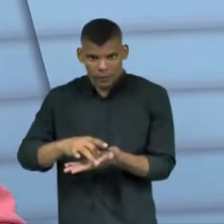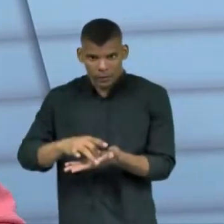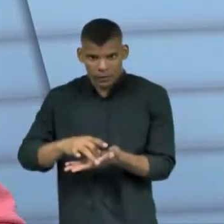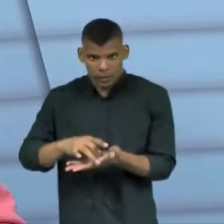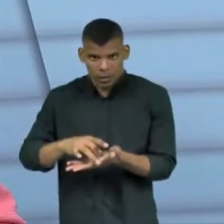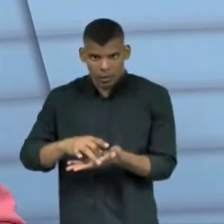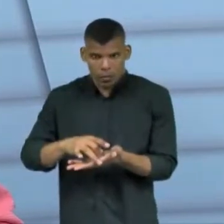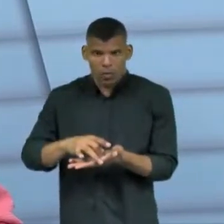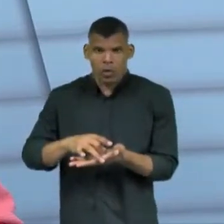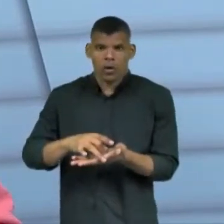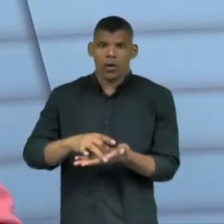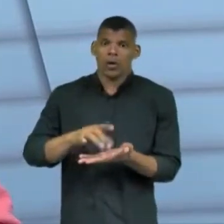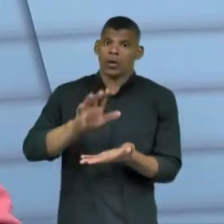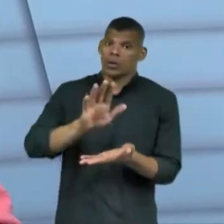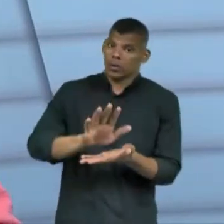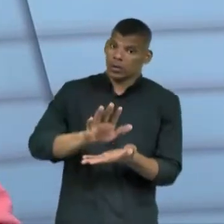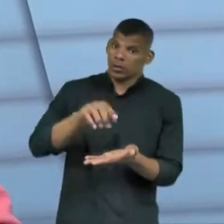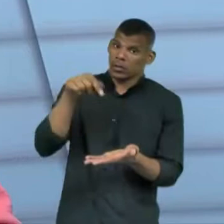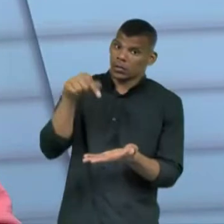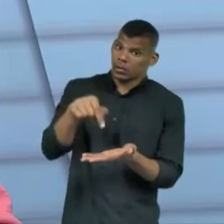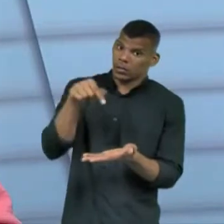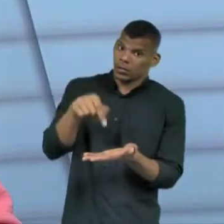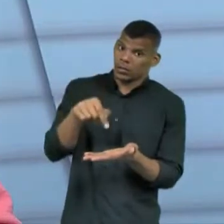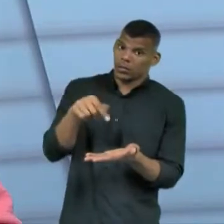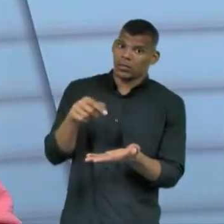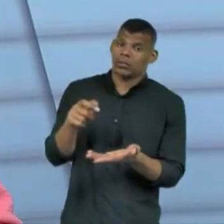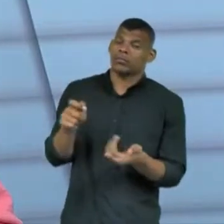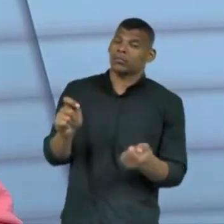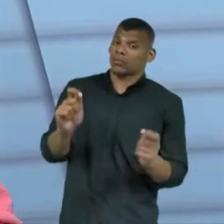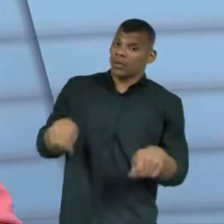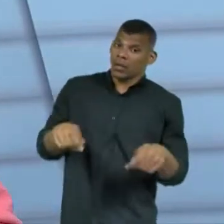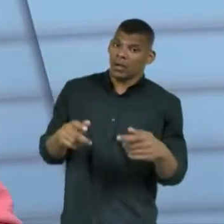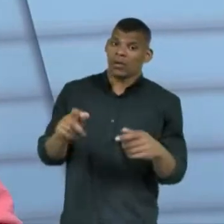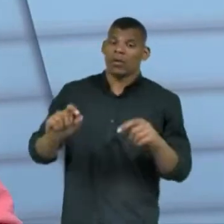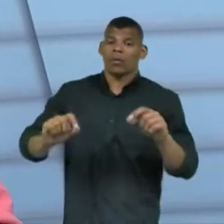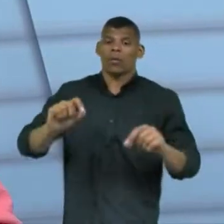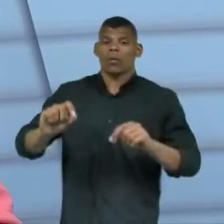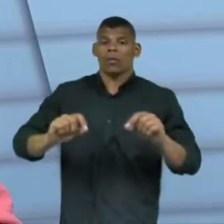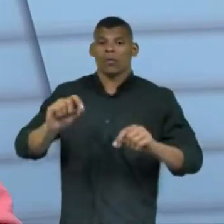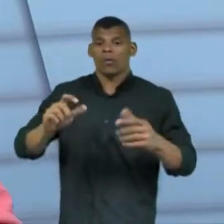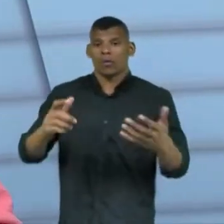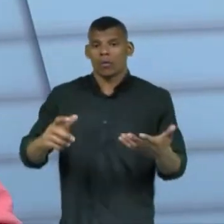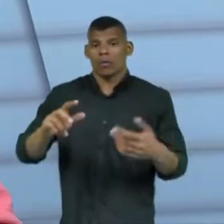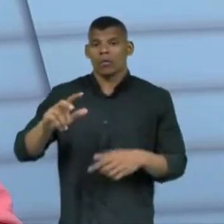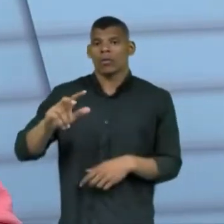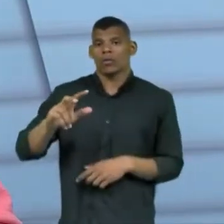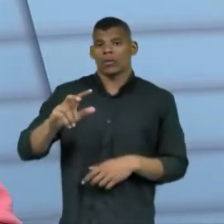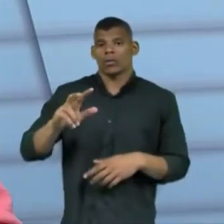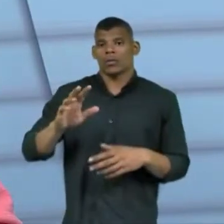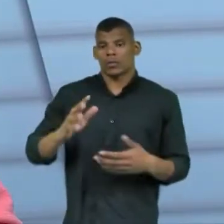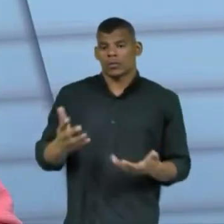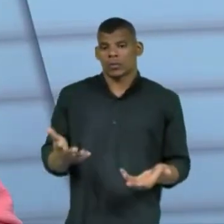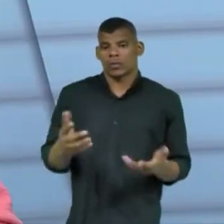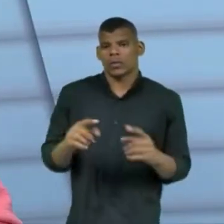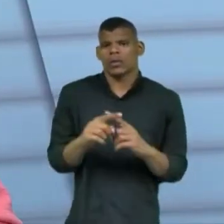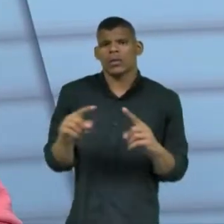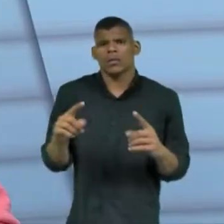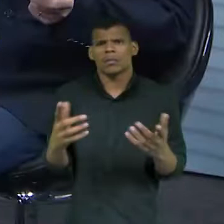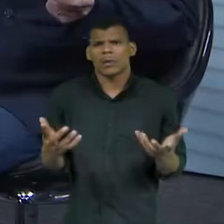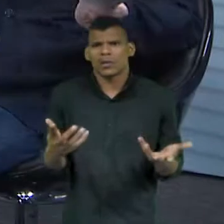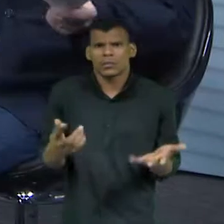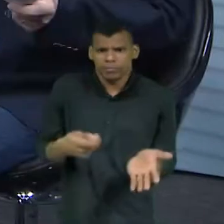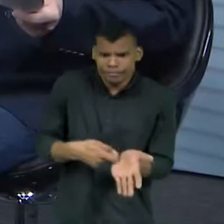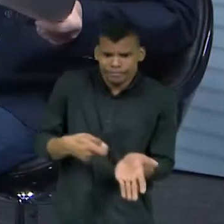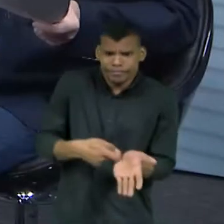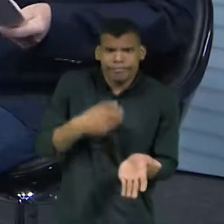repartição pública. Então, até mesmo o adesivo pode configurar, sim, uma conduta vedada. Mas isso é liberado nas campanhas, hein? Tá, sim,